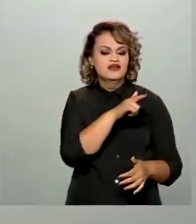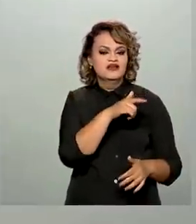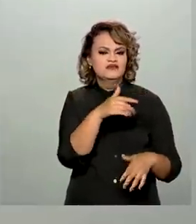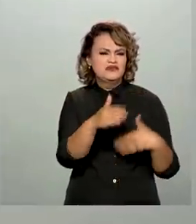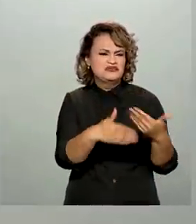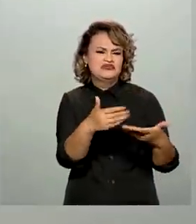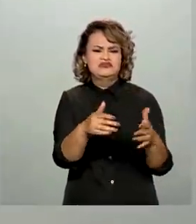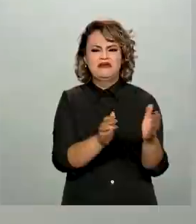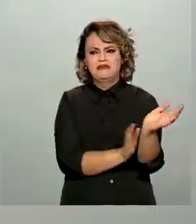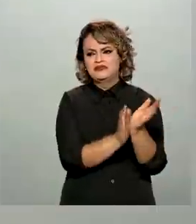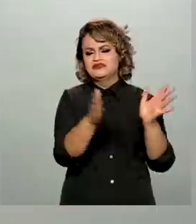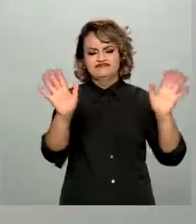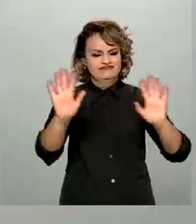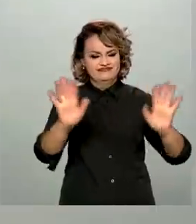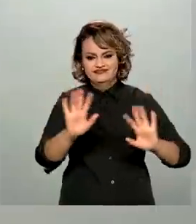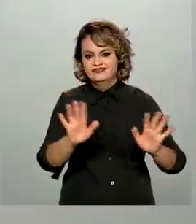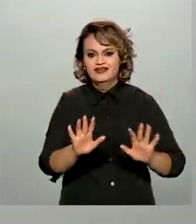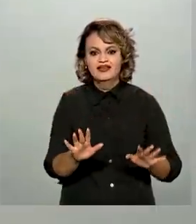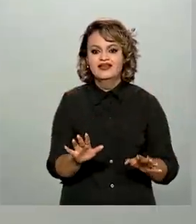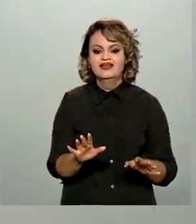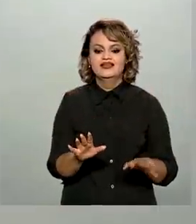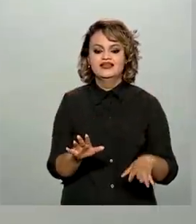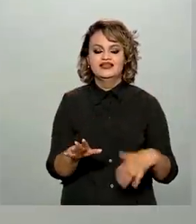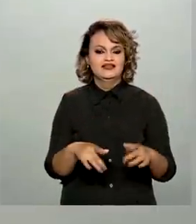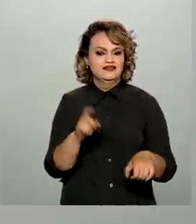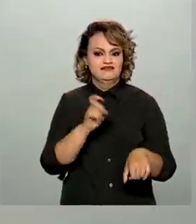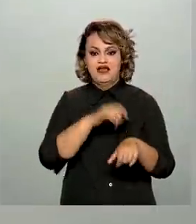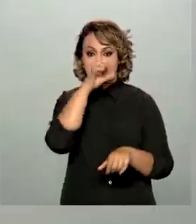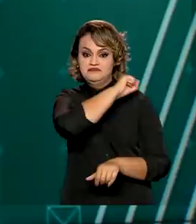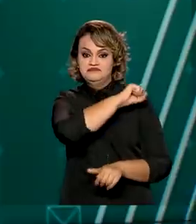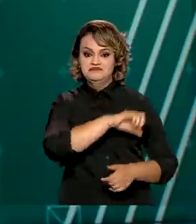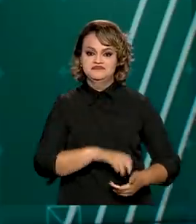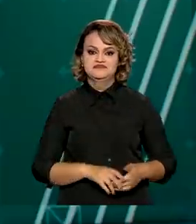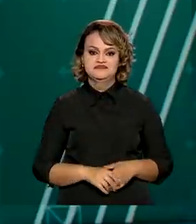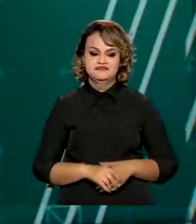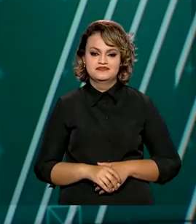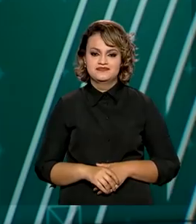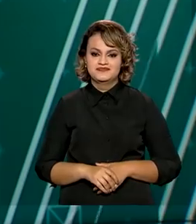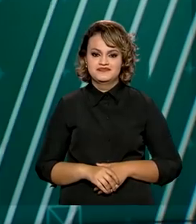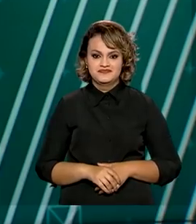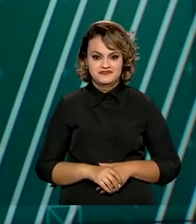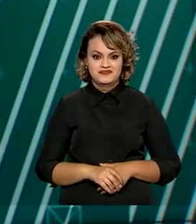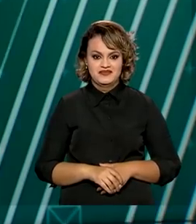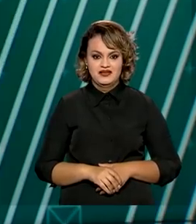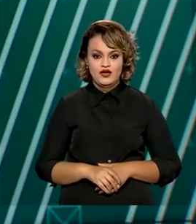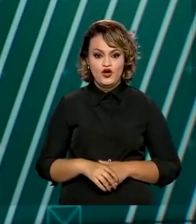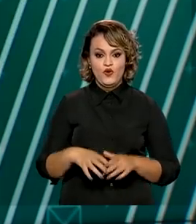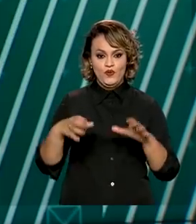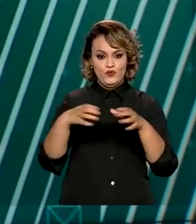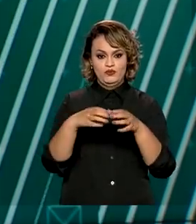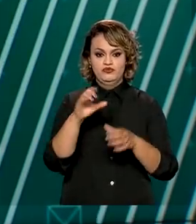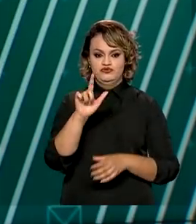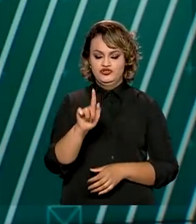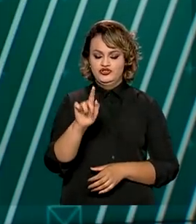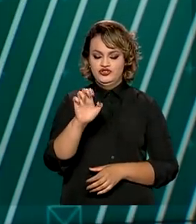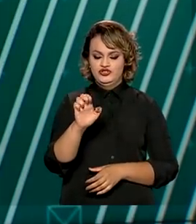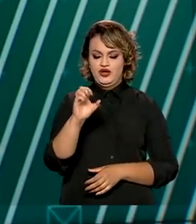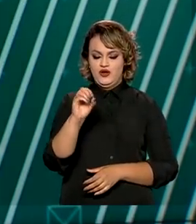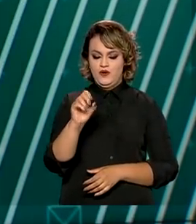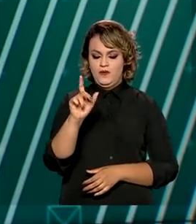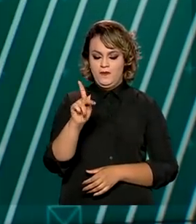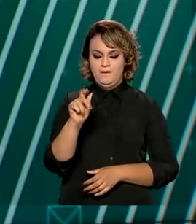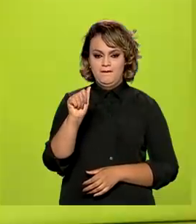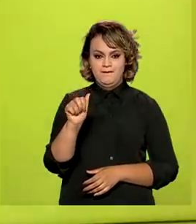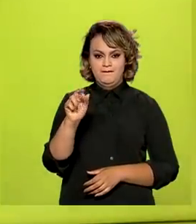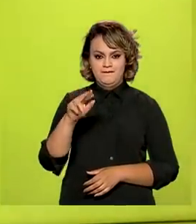procedimentos e totalmente automático. A categoria de geoparque é um modelo de